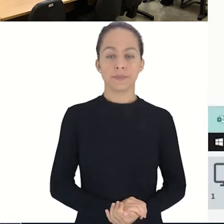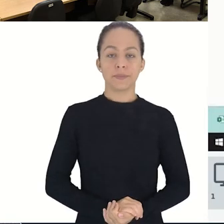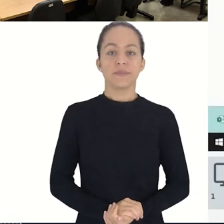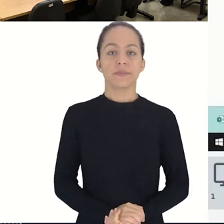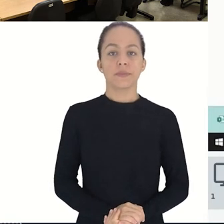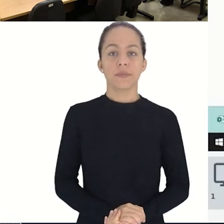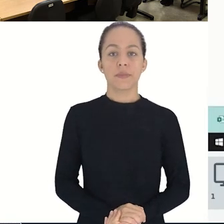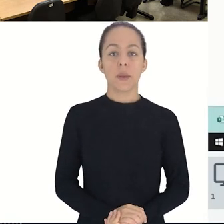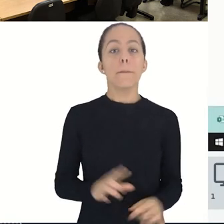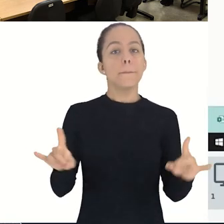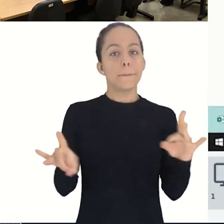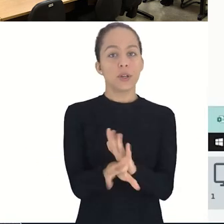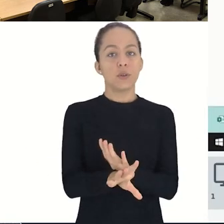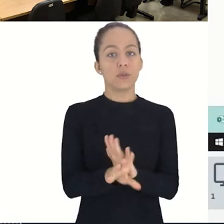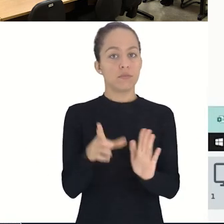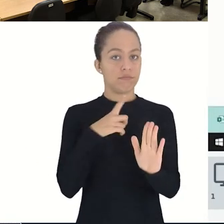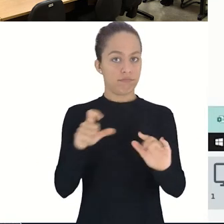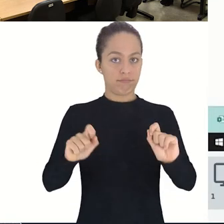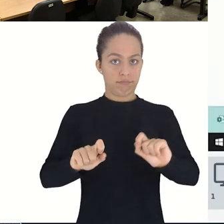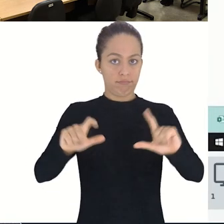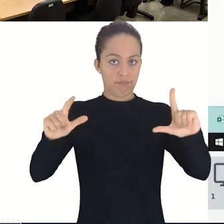Pronto, chegamos ao fim da tela.